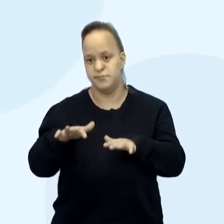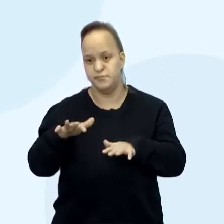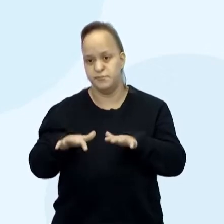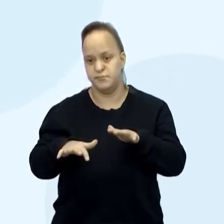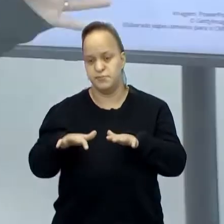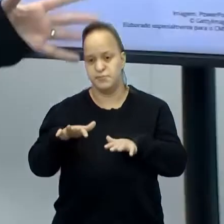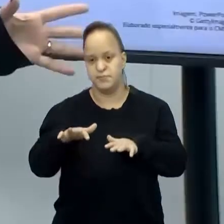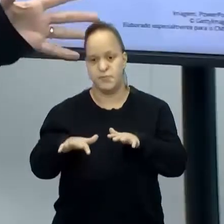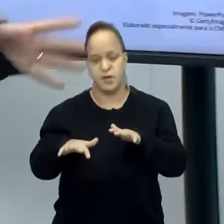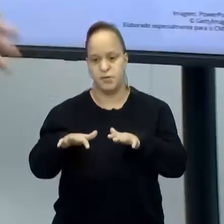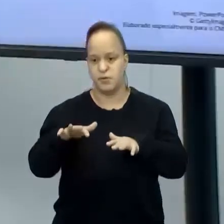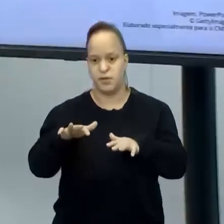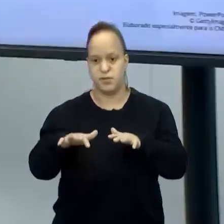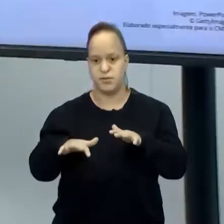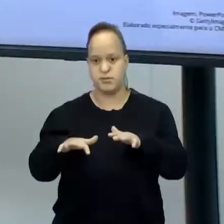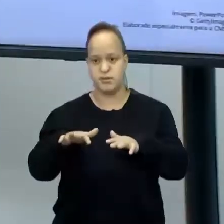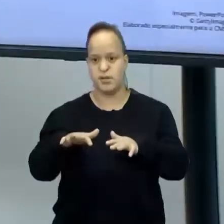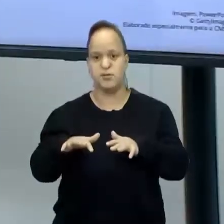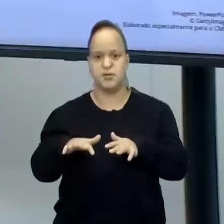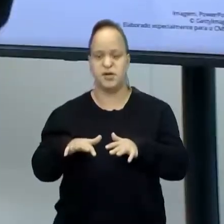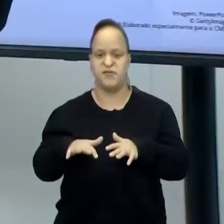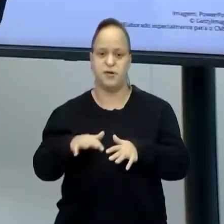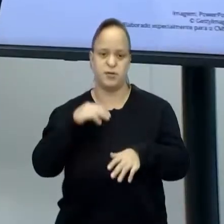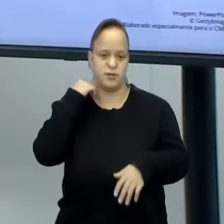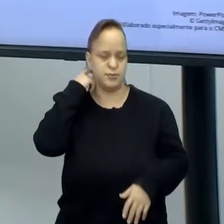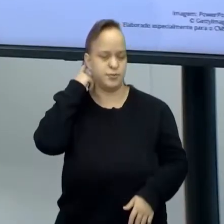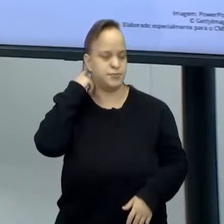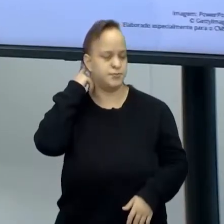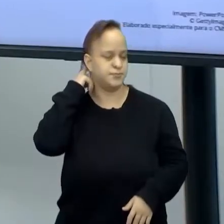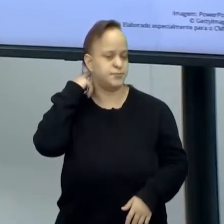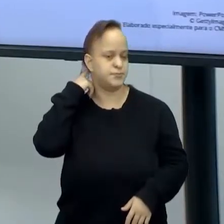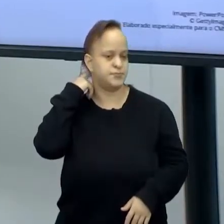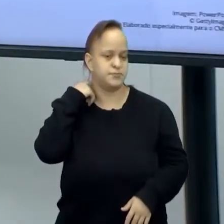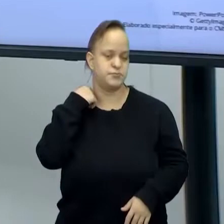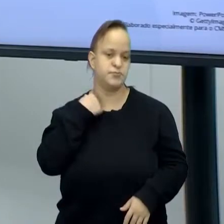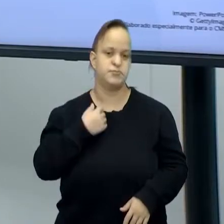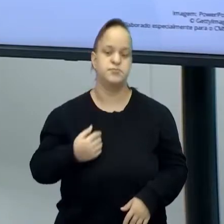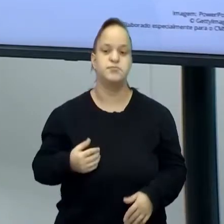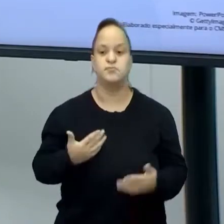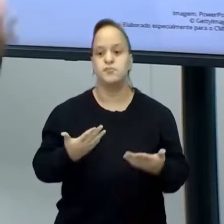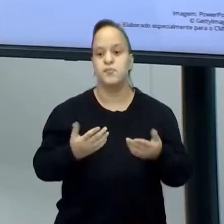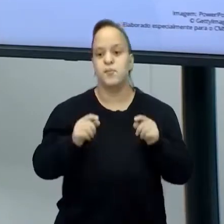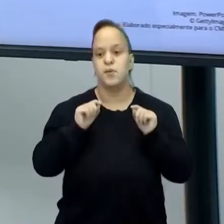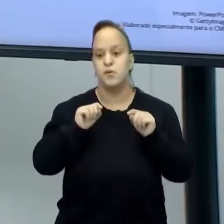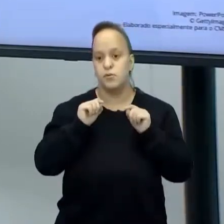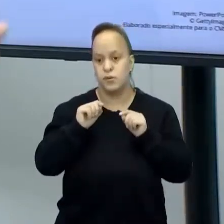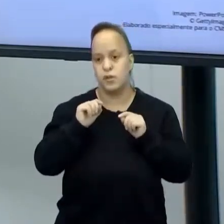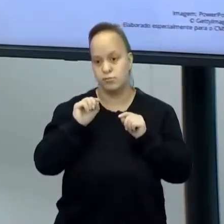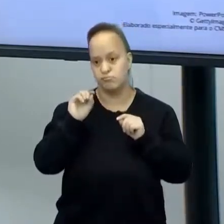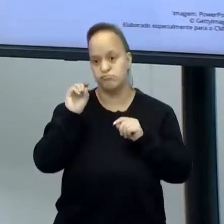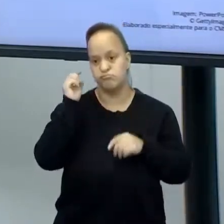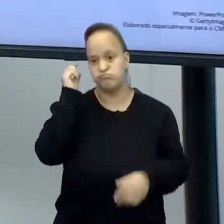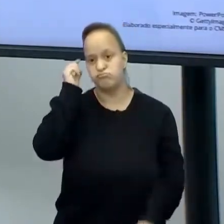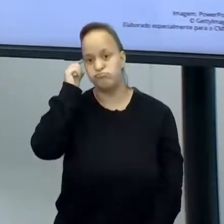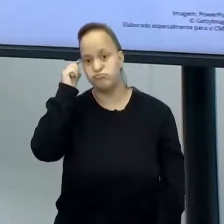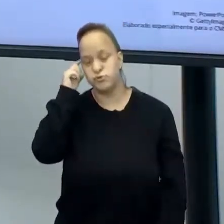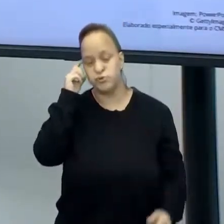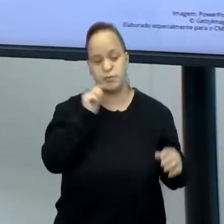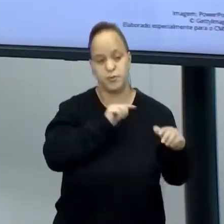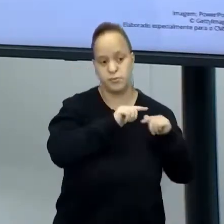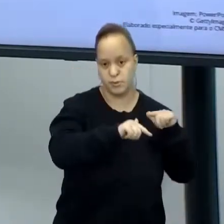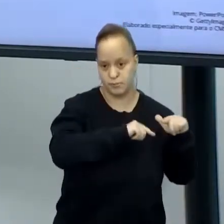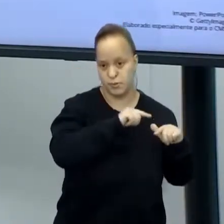Neste momento. Onde você vai ter uma ideia do que você vai trabalhar. Ou até